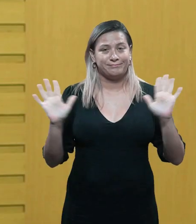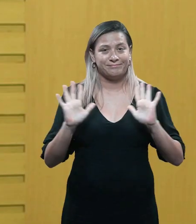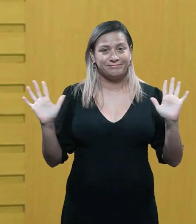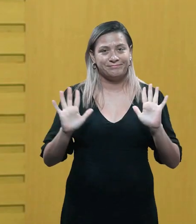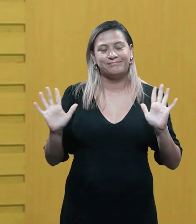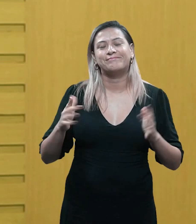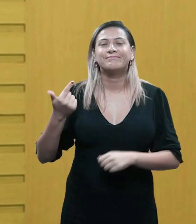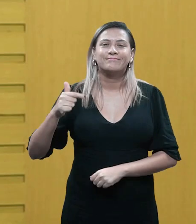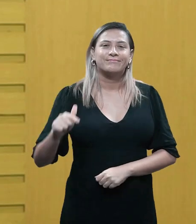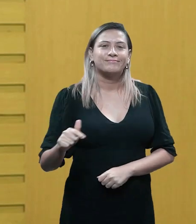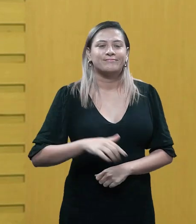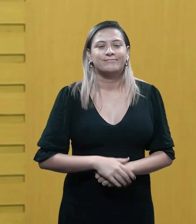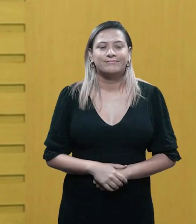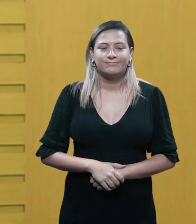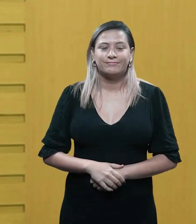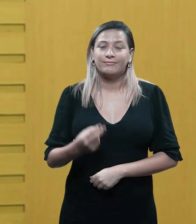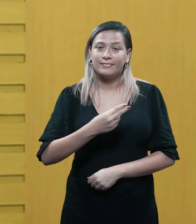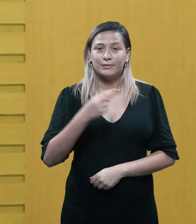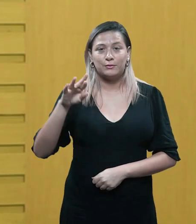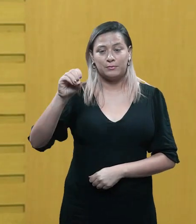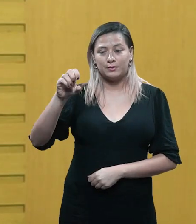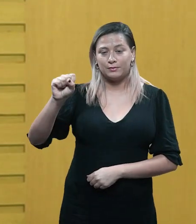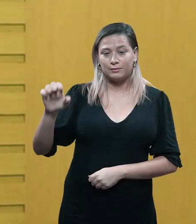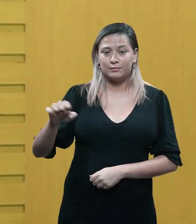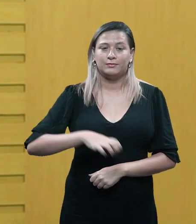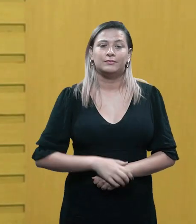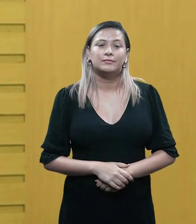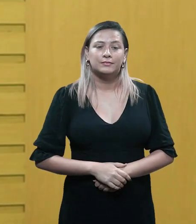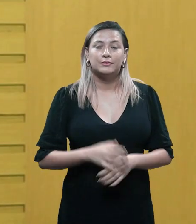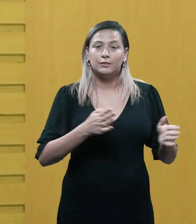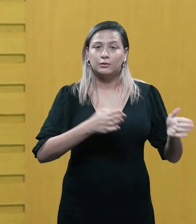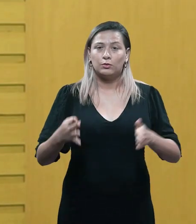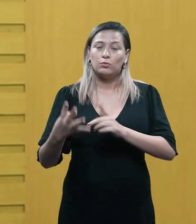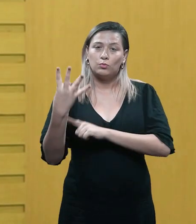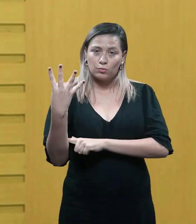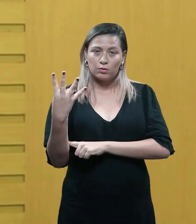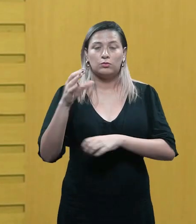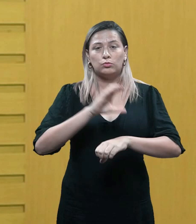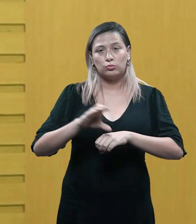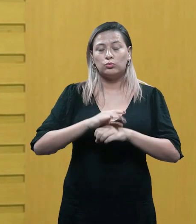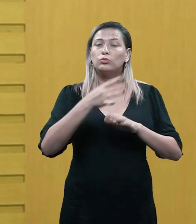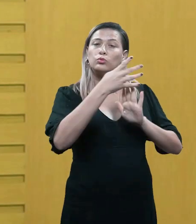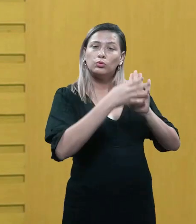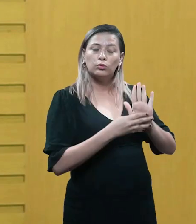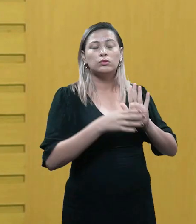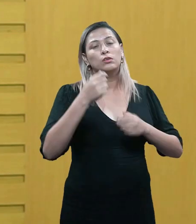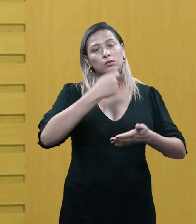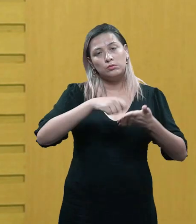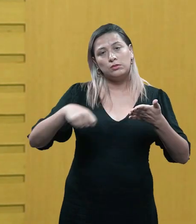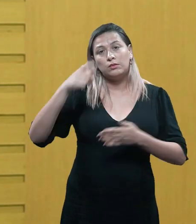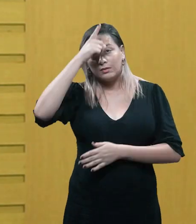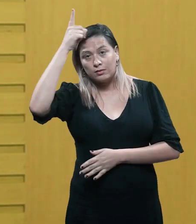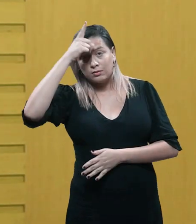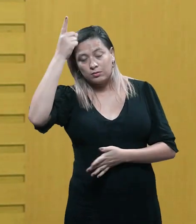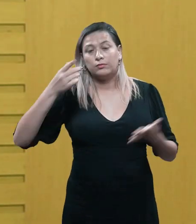Olá, novamente. Sou a professora Rose Pané e este é o quarto módulo do curso Roteiro Escrita